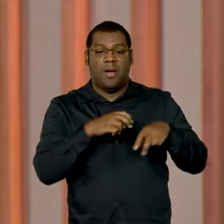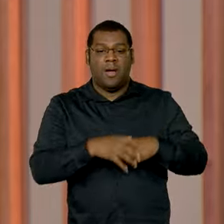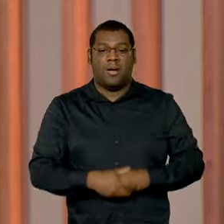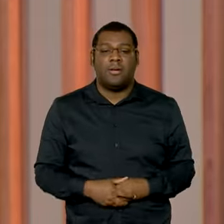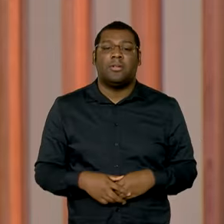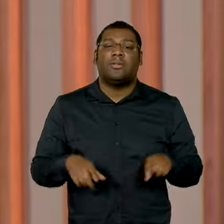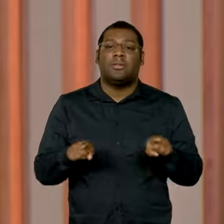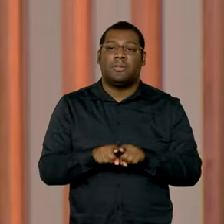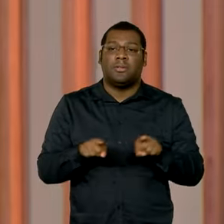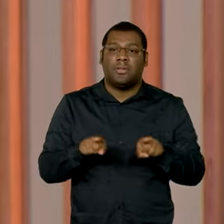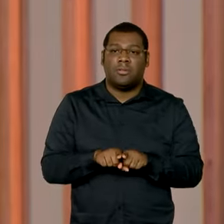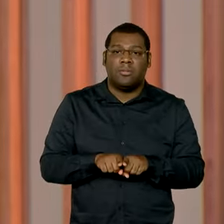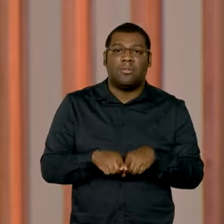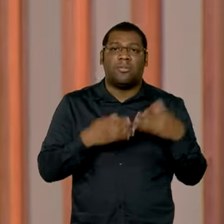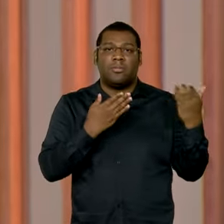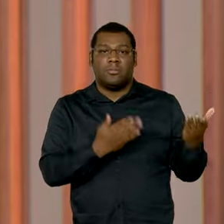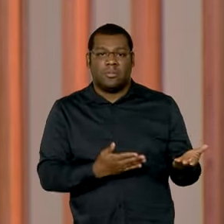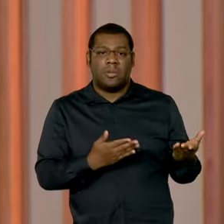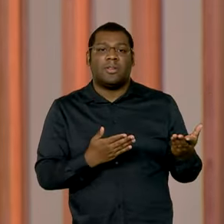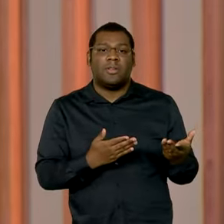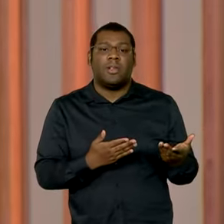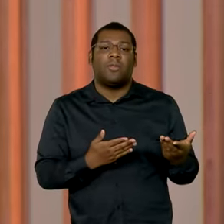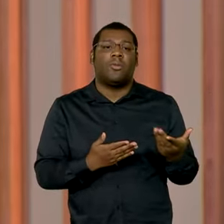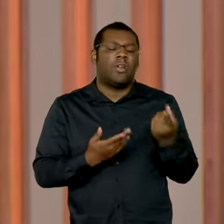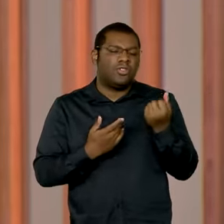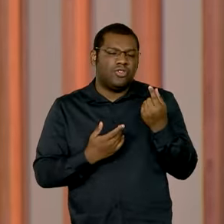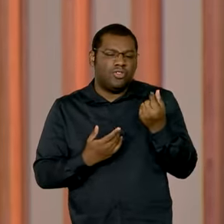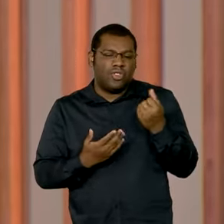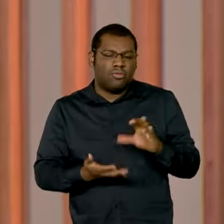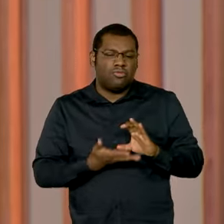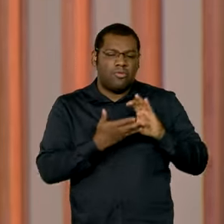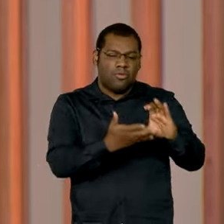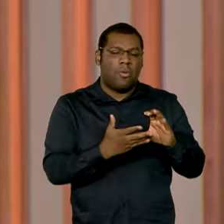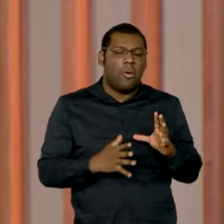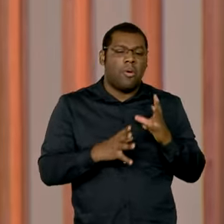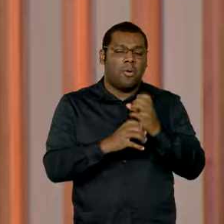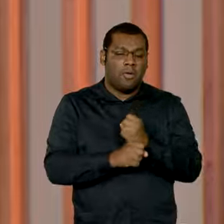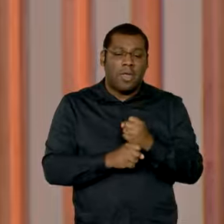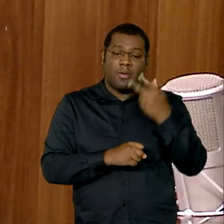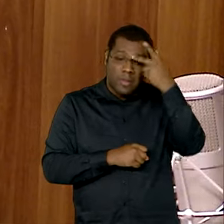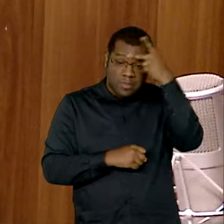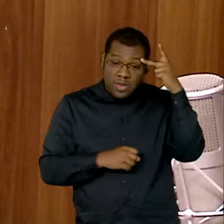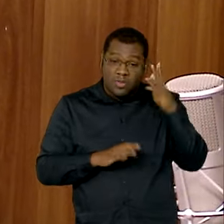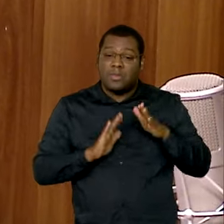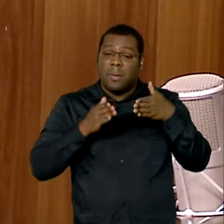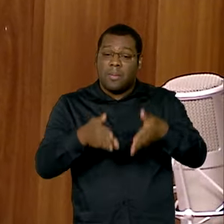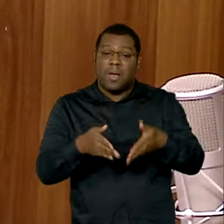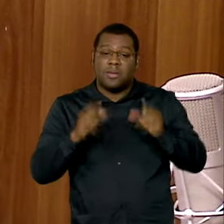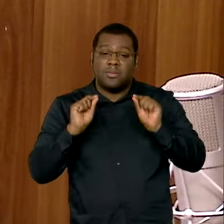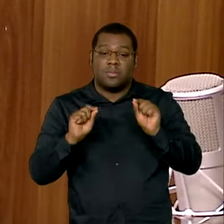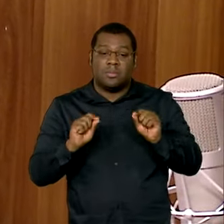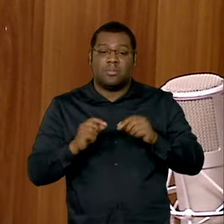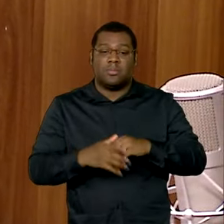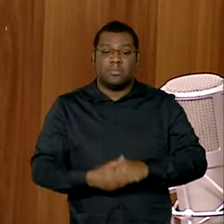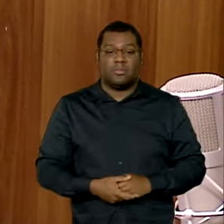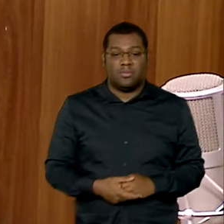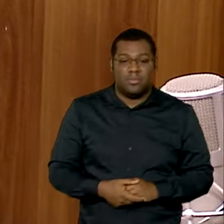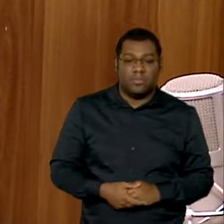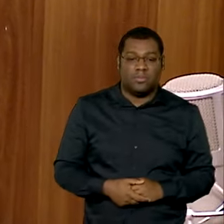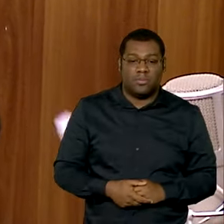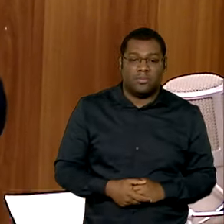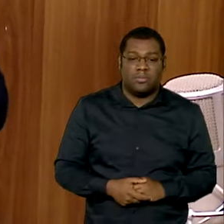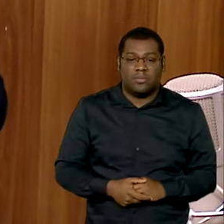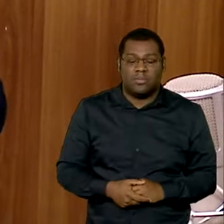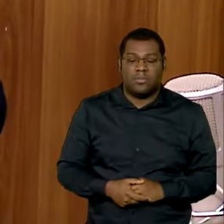imóveis rurais poderão ser destinados ao programa e quem vai poder participar. Nesse primeiro momento, nós